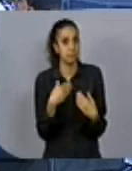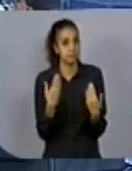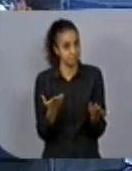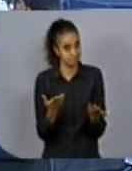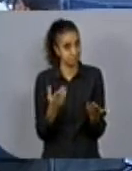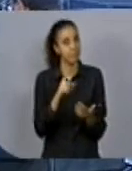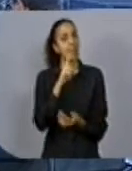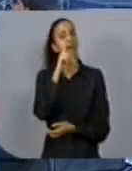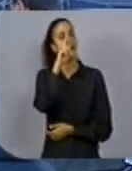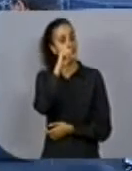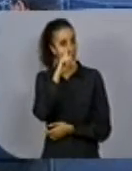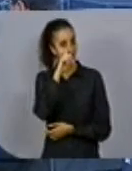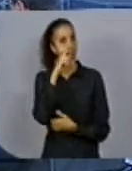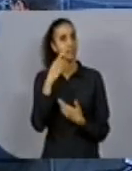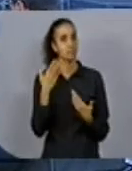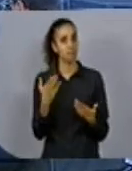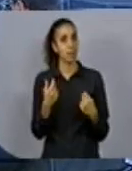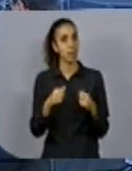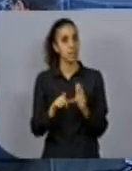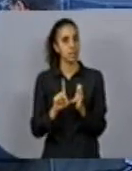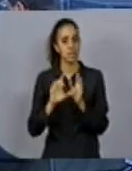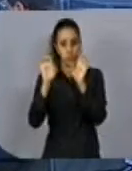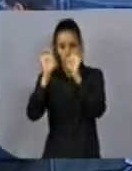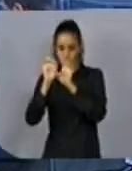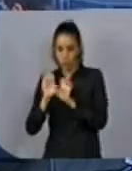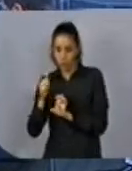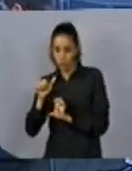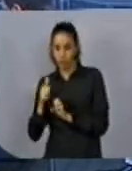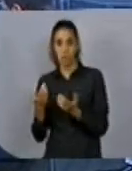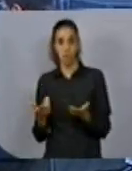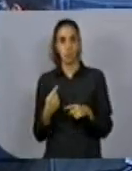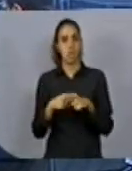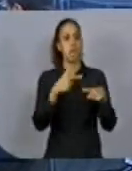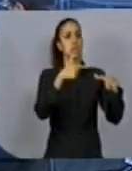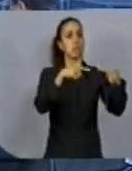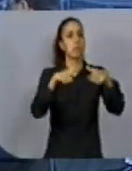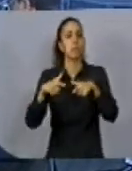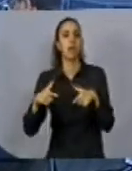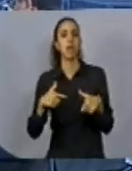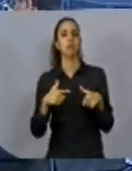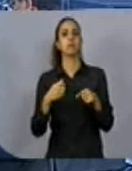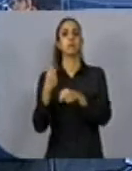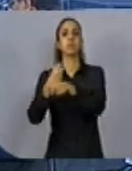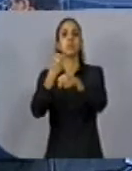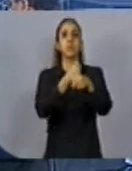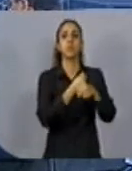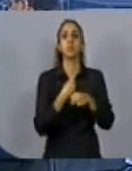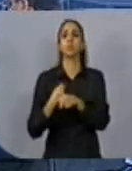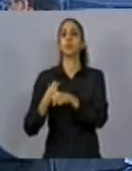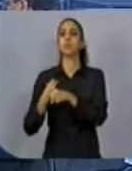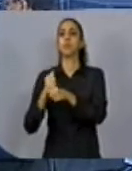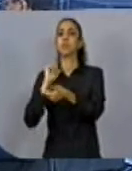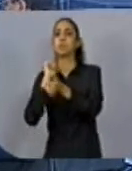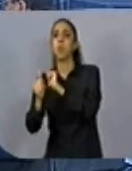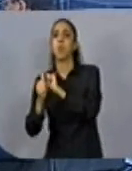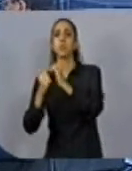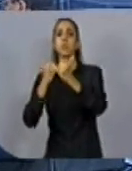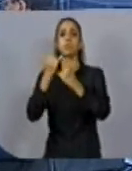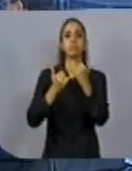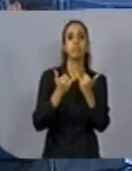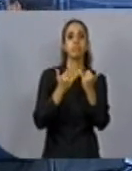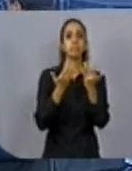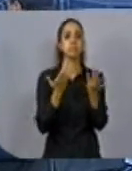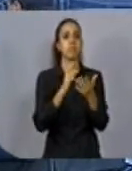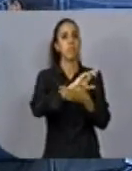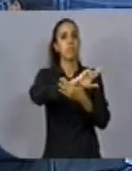grande risco, porque atividades como mineração, como loteamentos, como estruturas de esporte e lazer, elas acabam